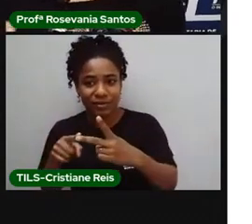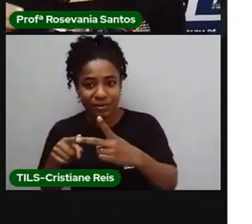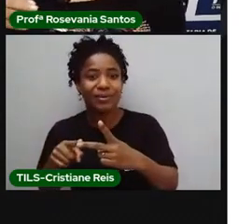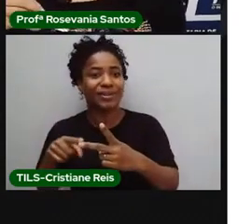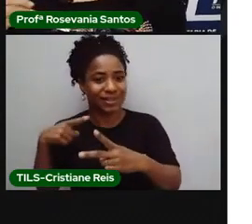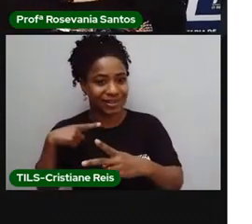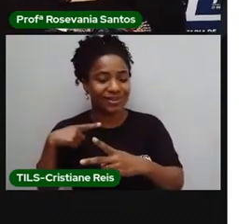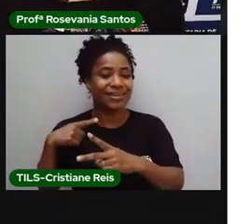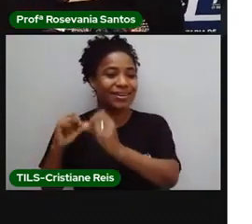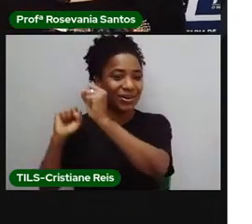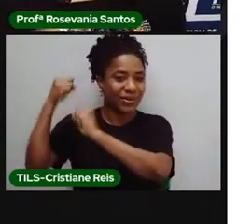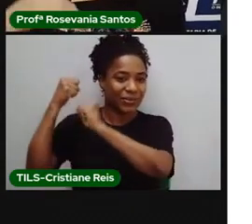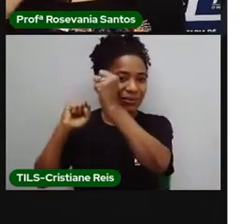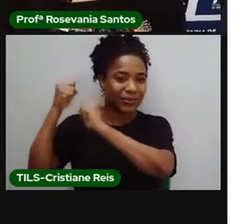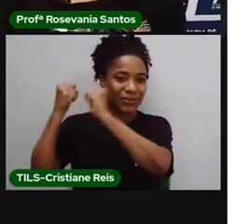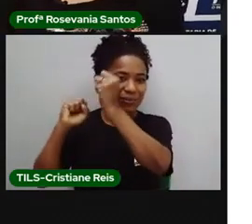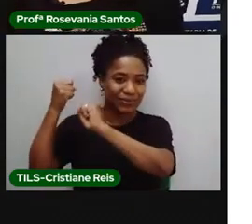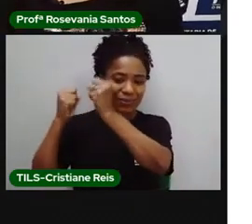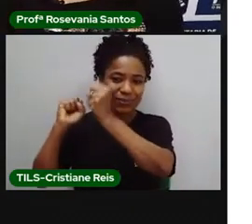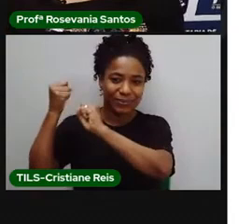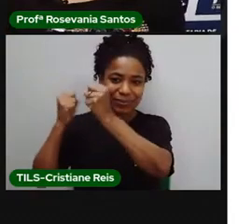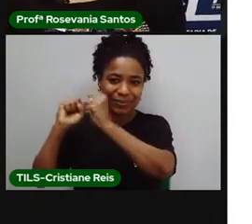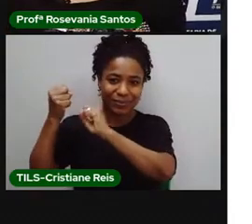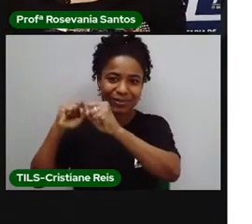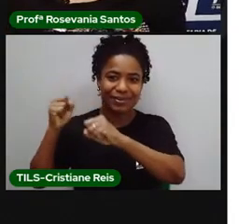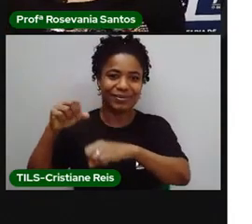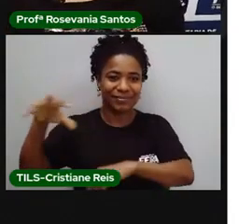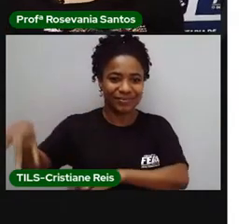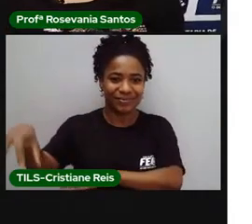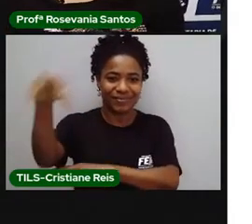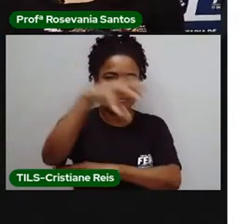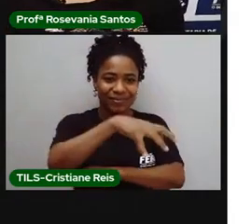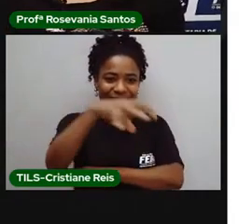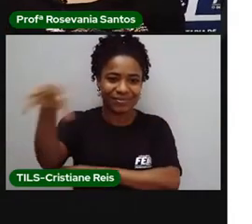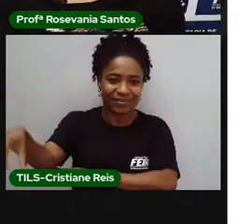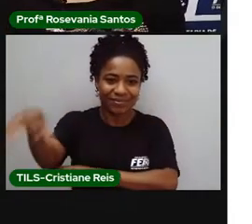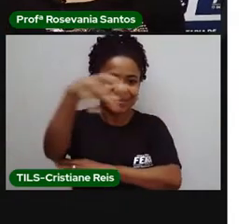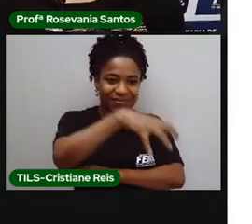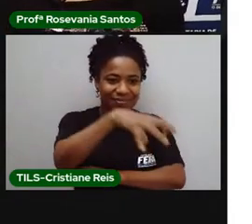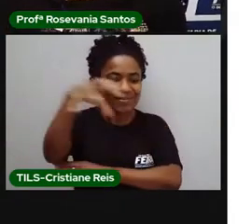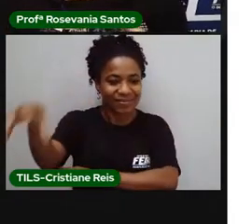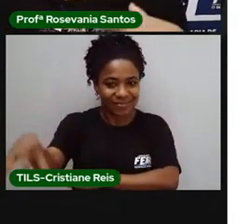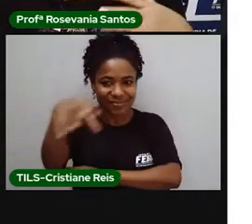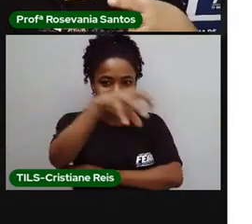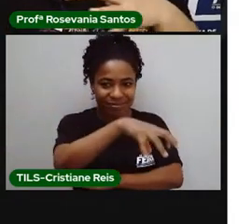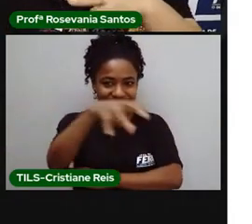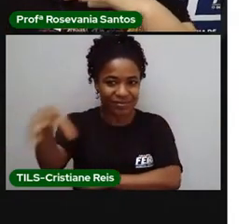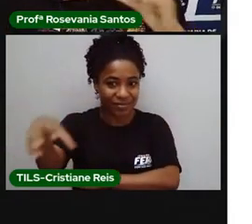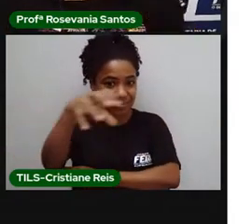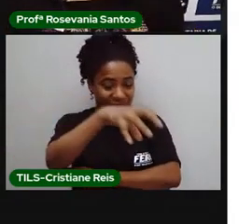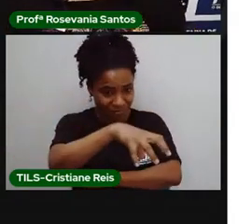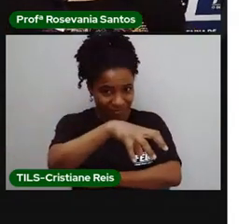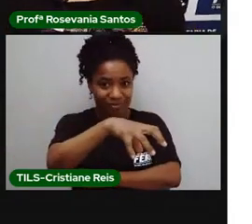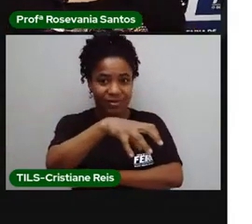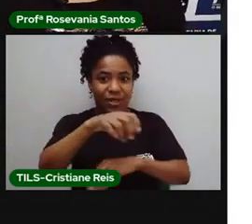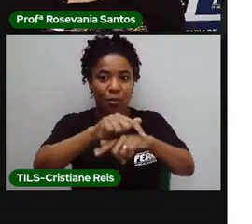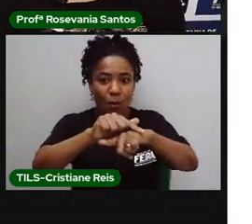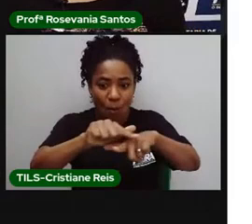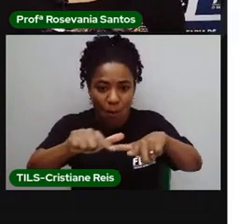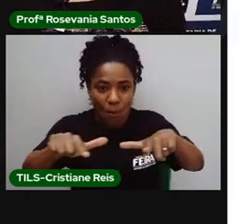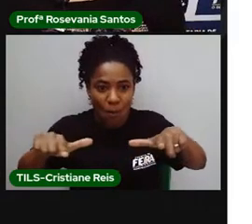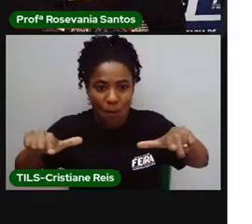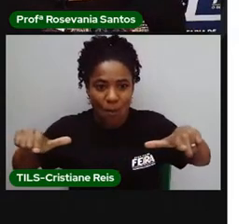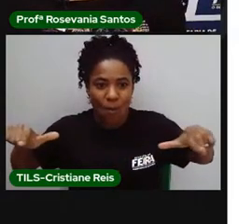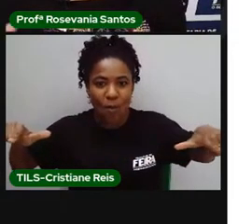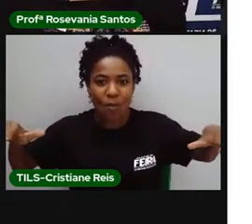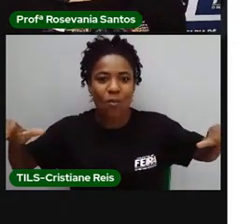já estar coletando também, já vai para outra máquina. E já tem, o pacho já fica quase todo